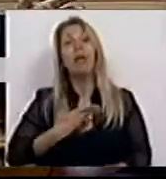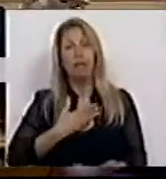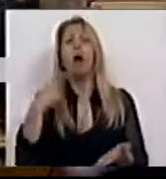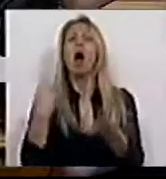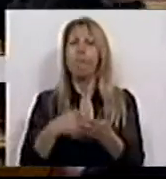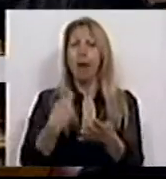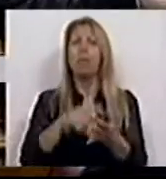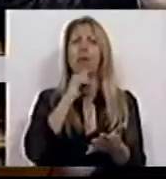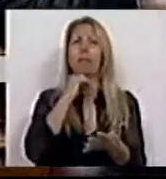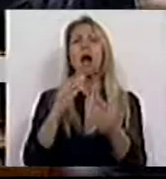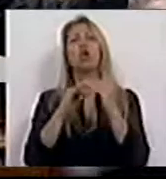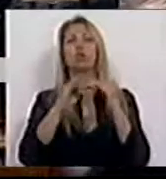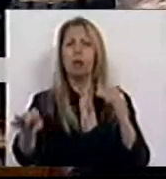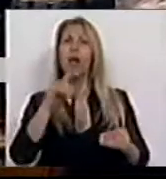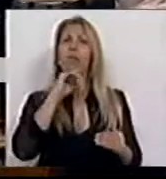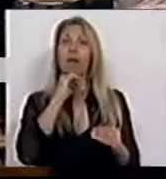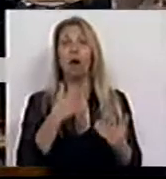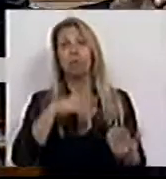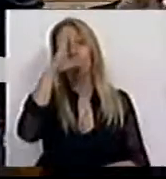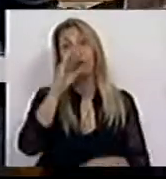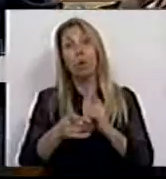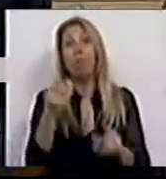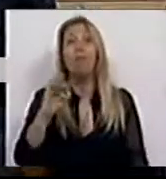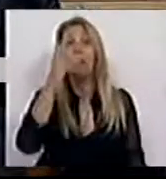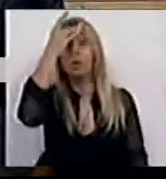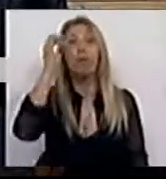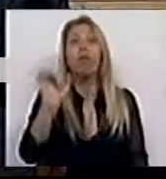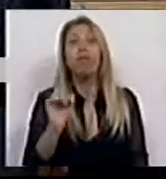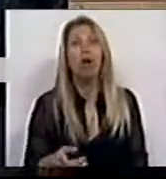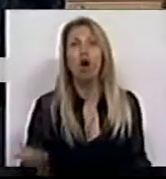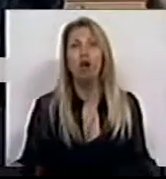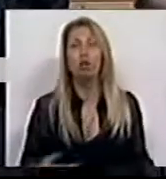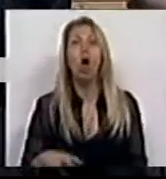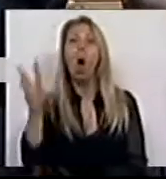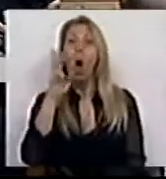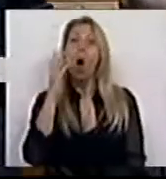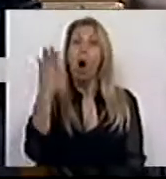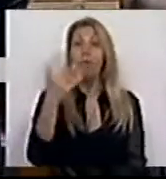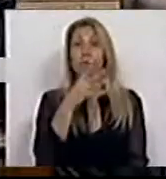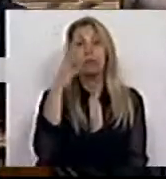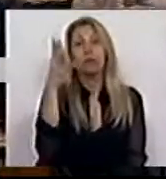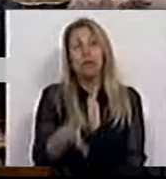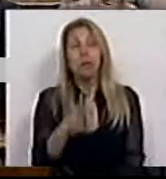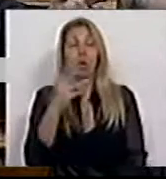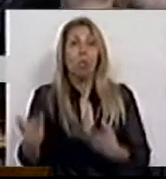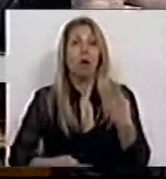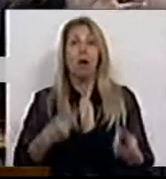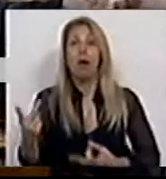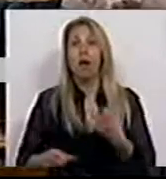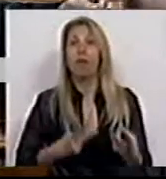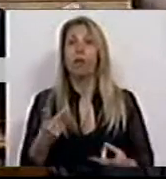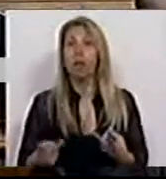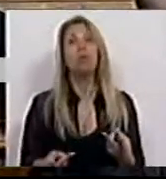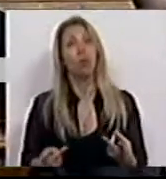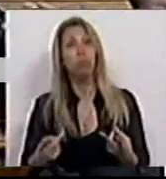e sustentável, não sabemos o que é que diz o Partido Socialista sobre a matéria. Ouvimos-lhe dizer, numa análise que de largo